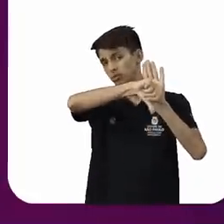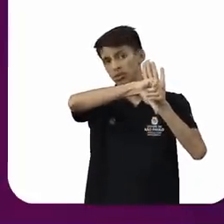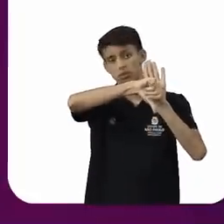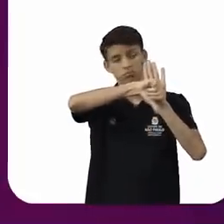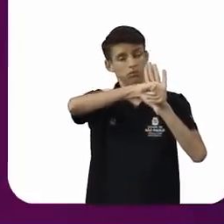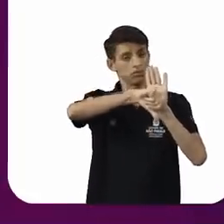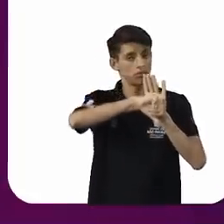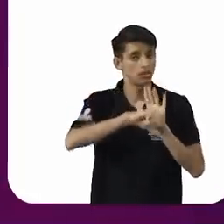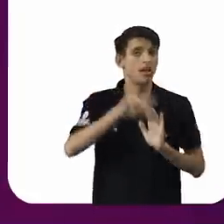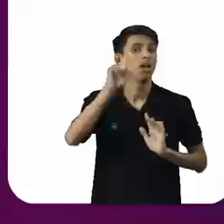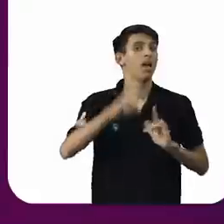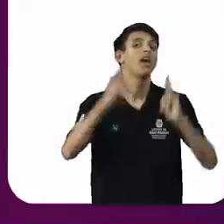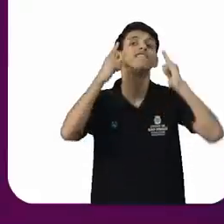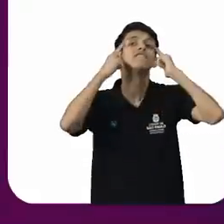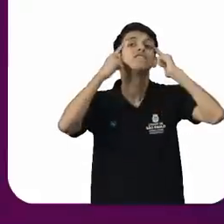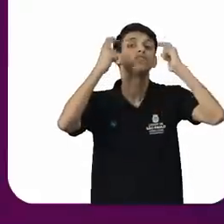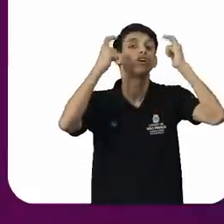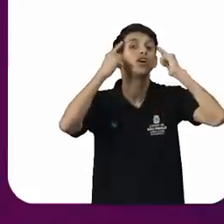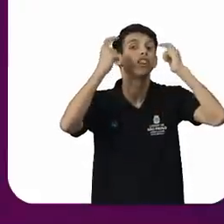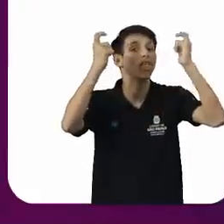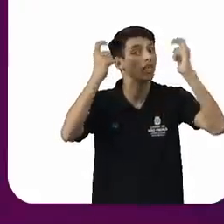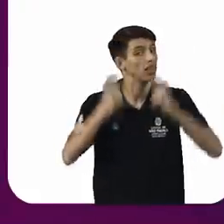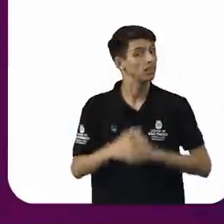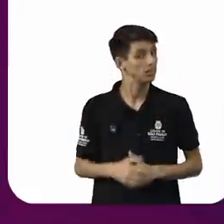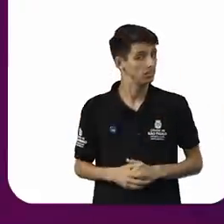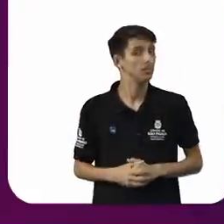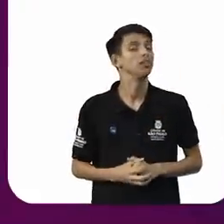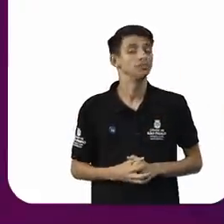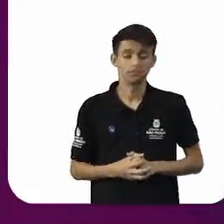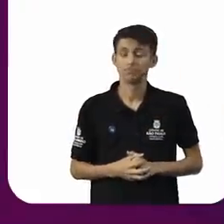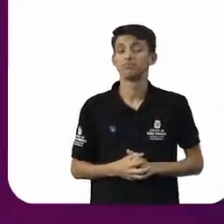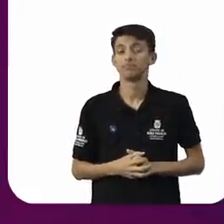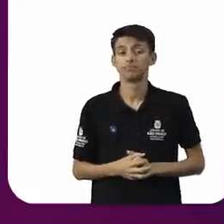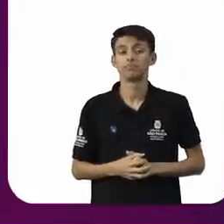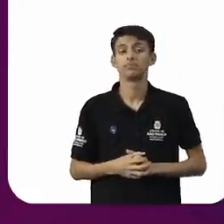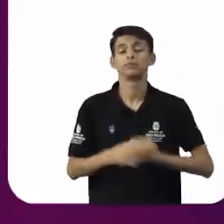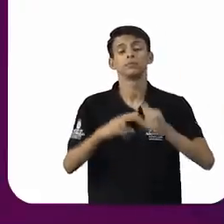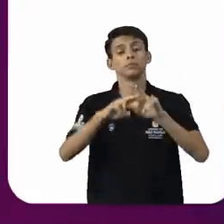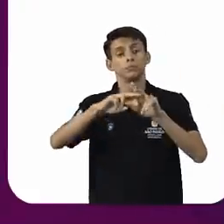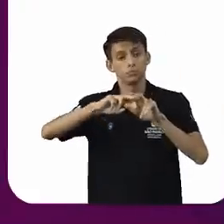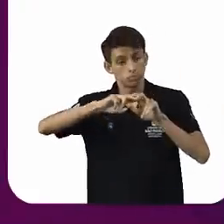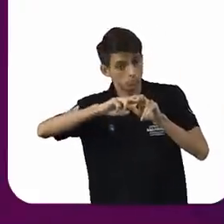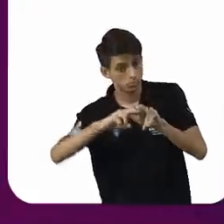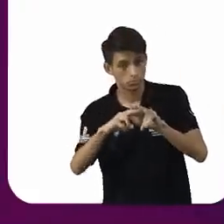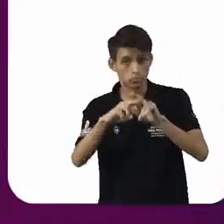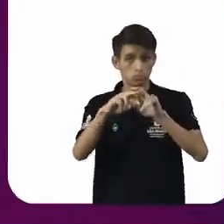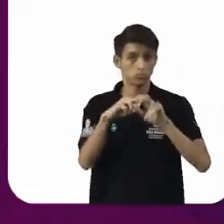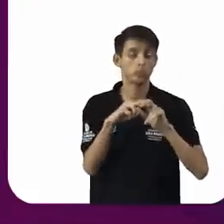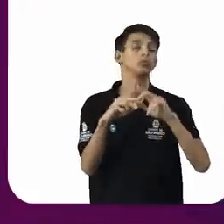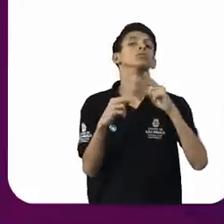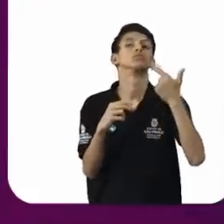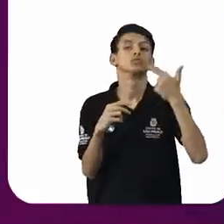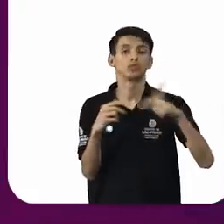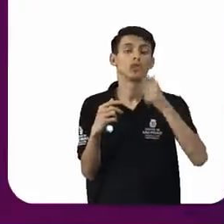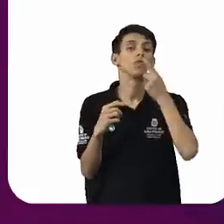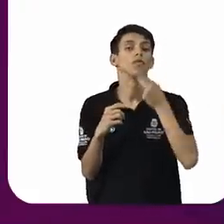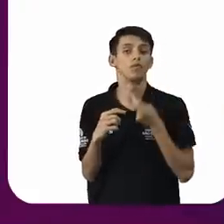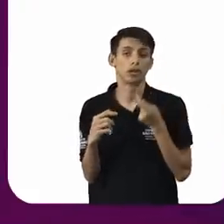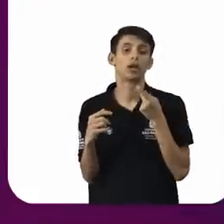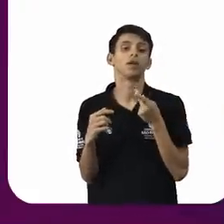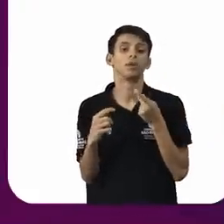já é uma violência, por si só, não é? E por isso que nós, mais uma vez, eu reitero,